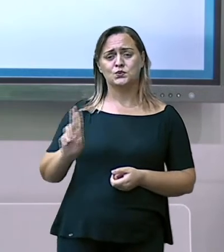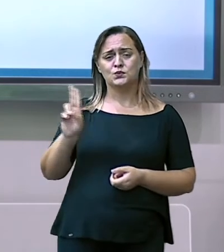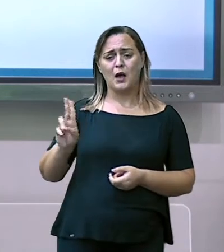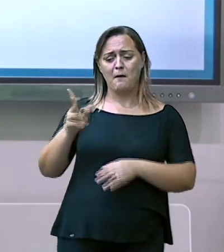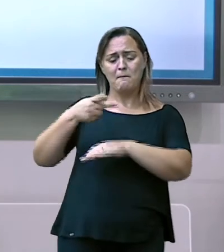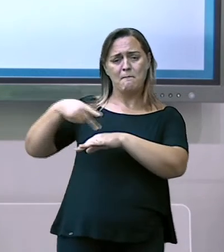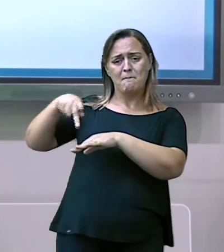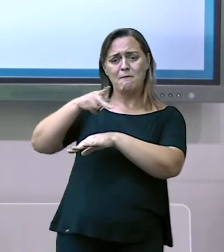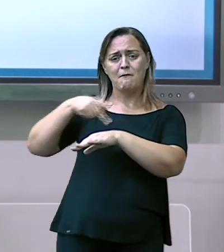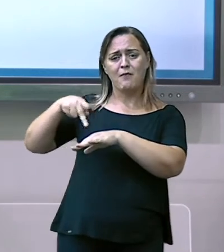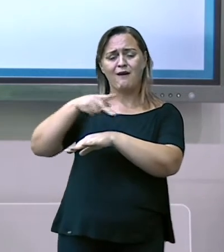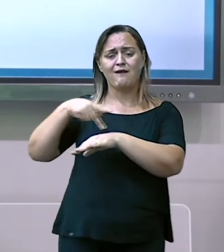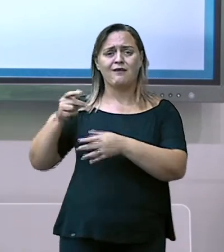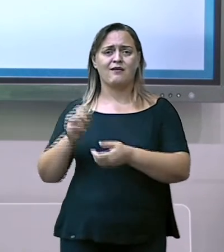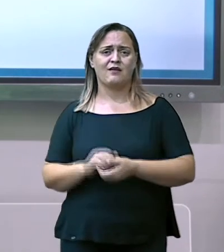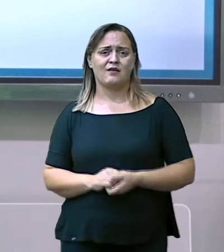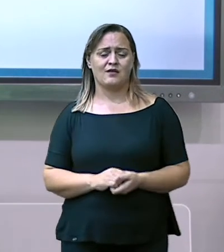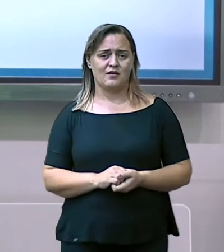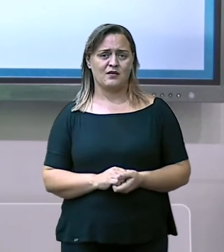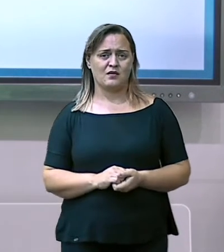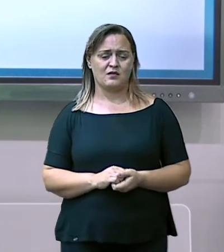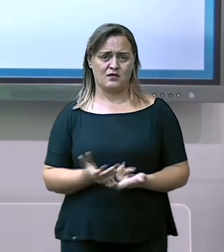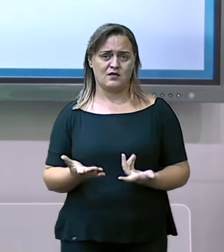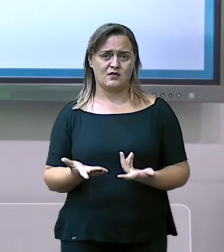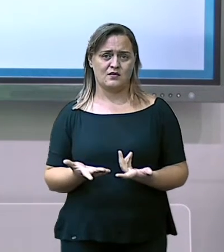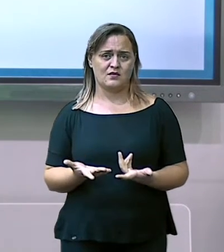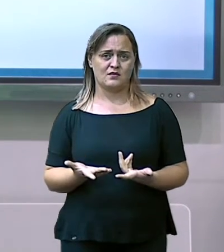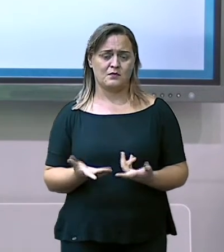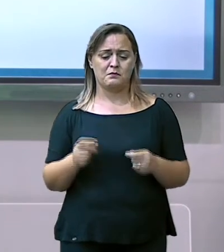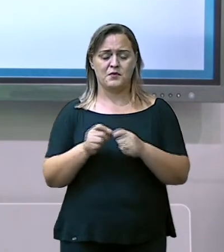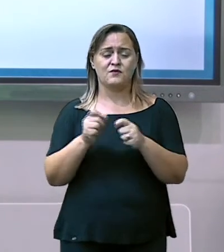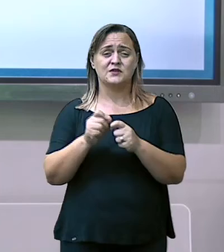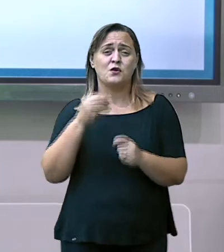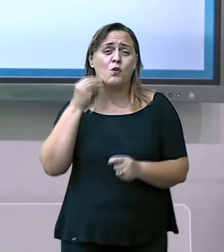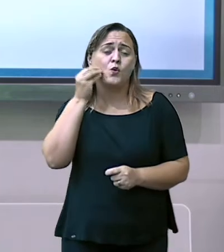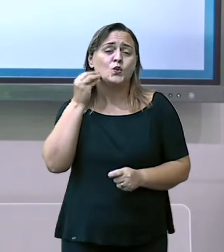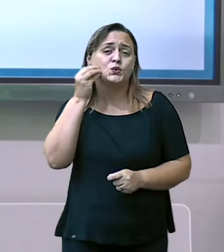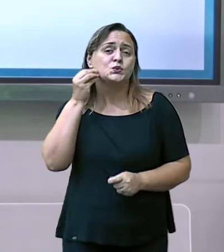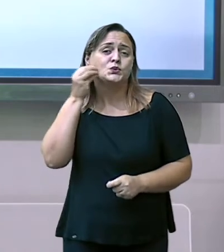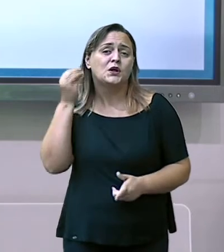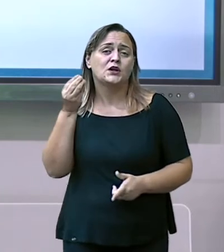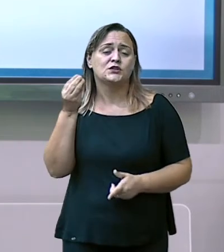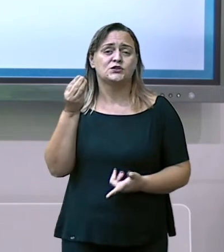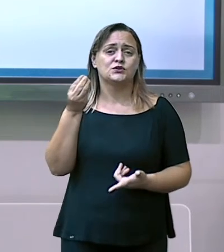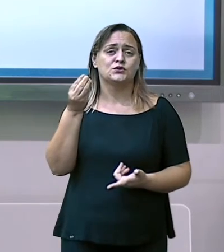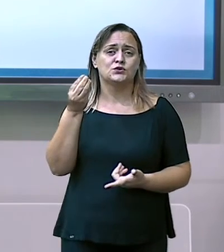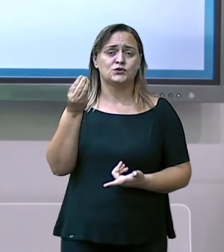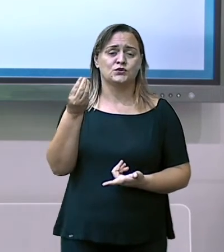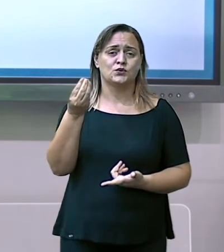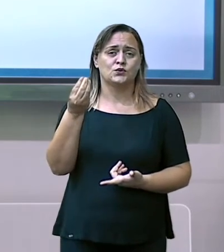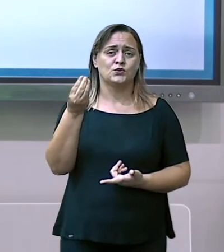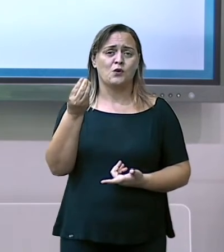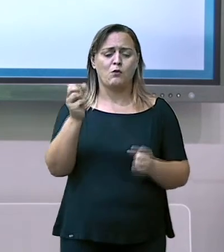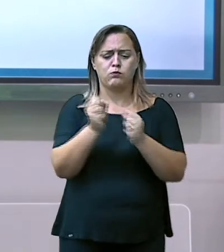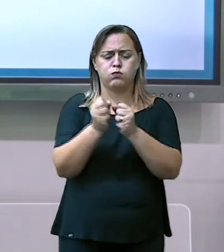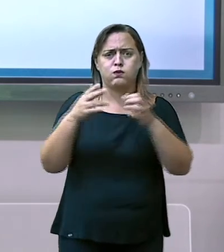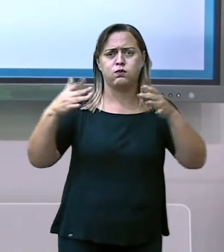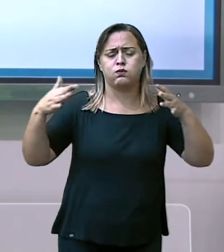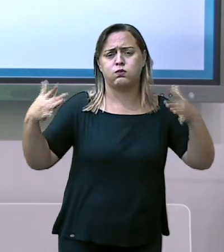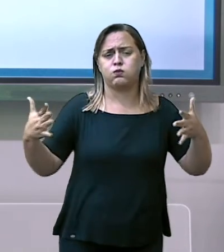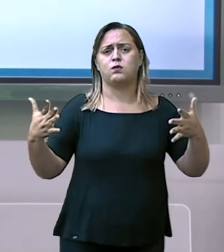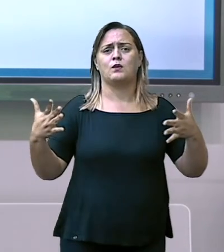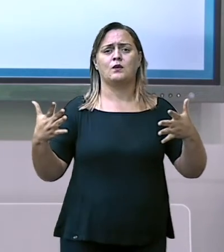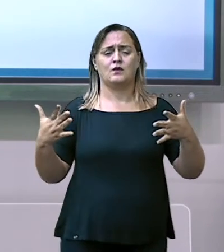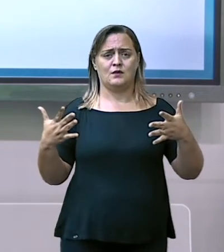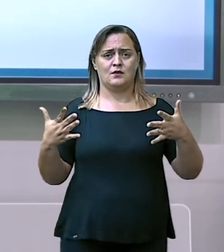você está jogando lixo em águas que rodeiam todo o